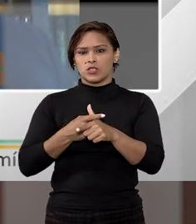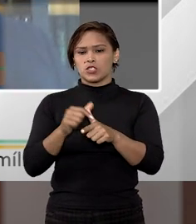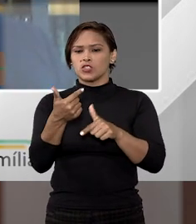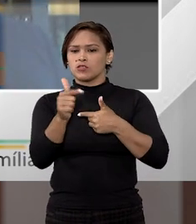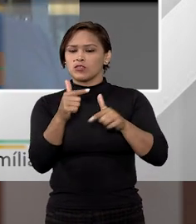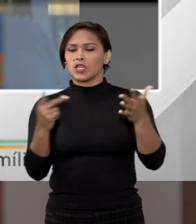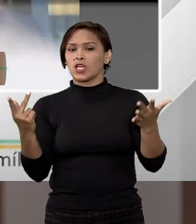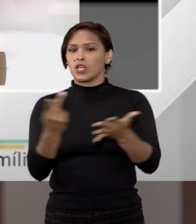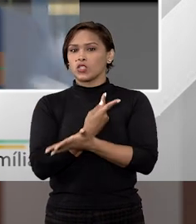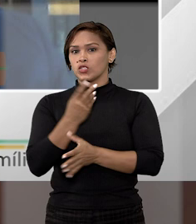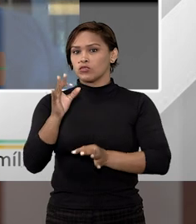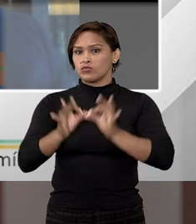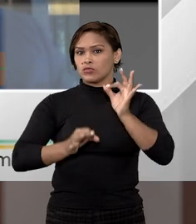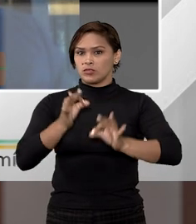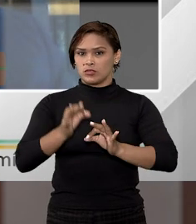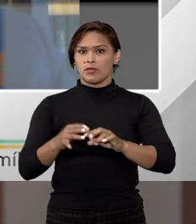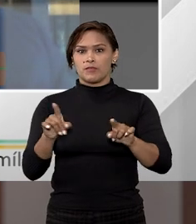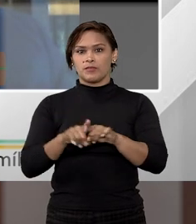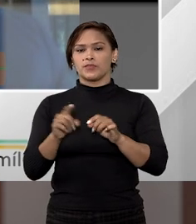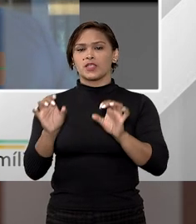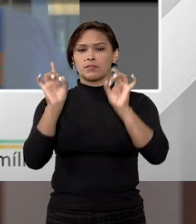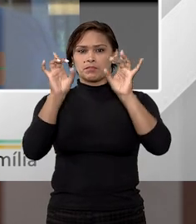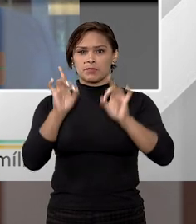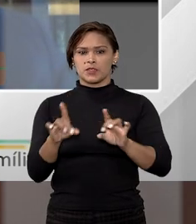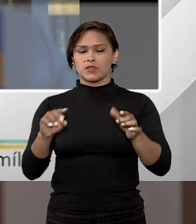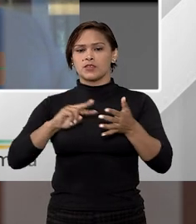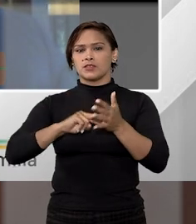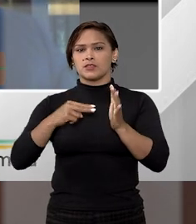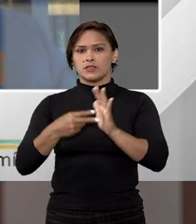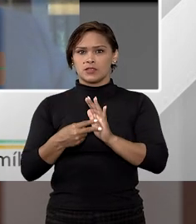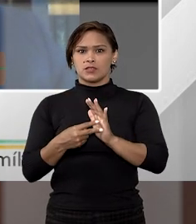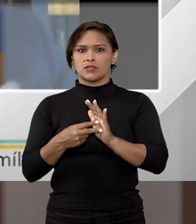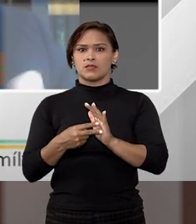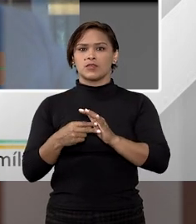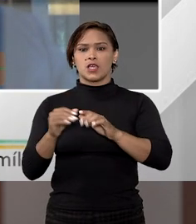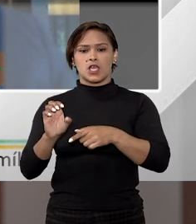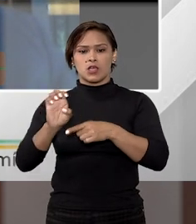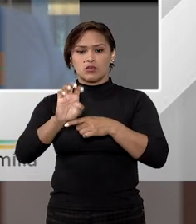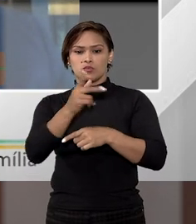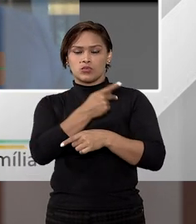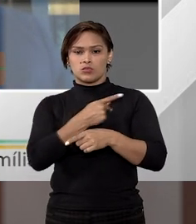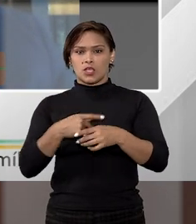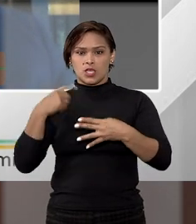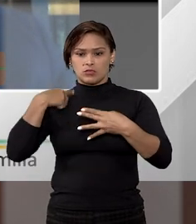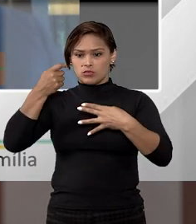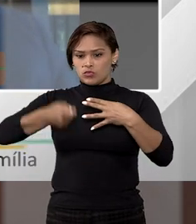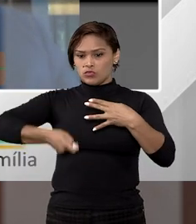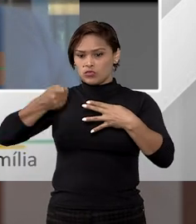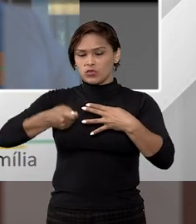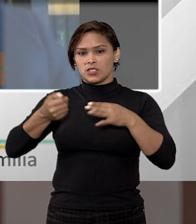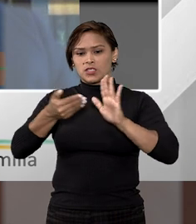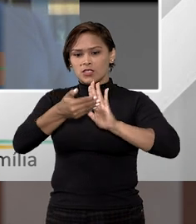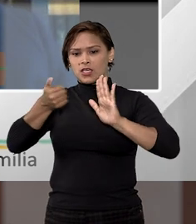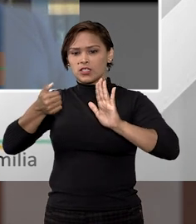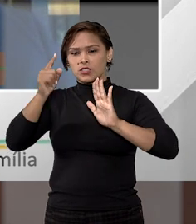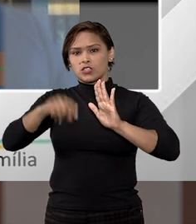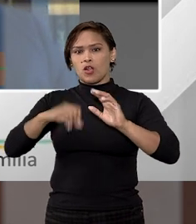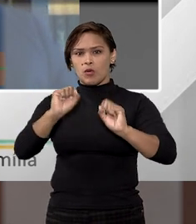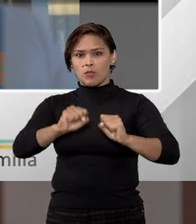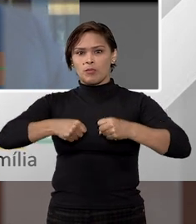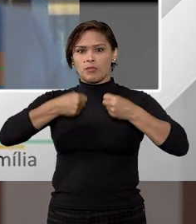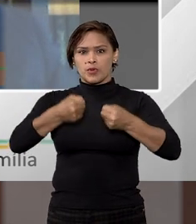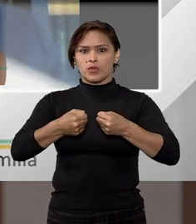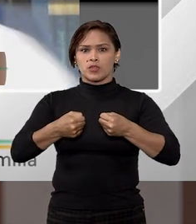de uma certa execução judicial. Essa preferência significa que o Estado juiz está expropriando o